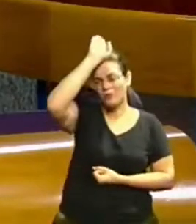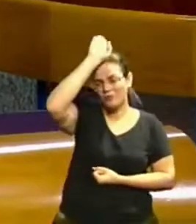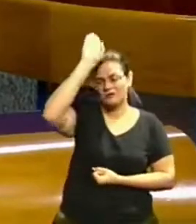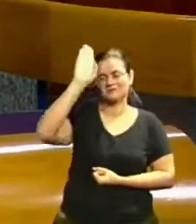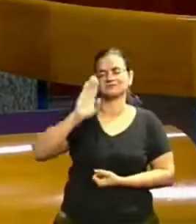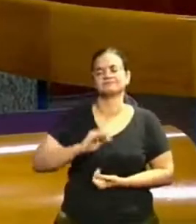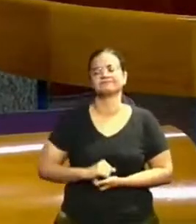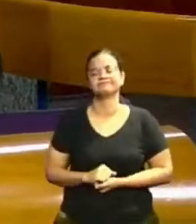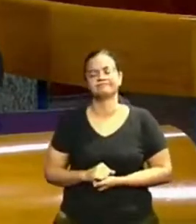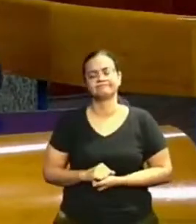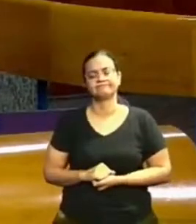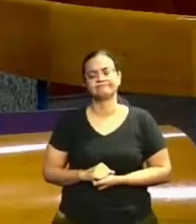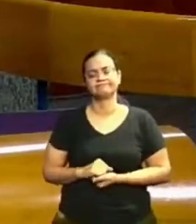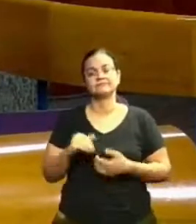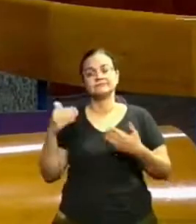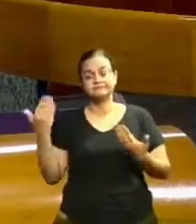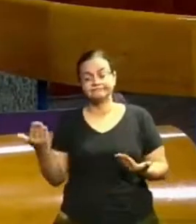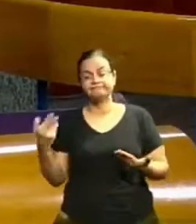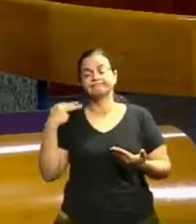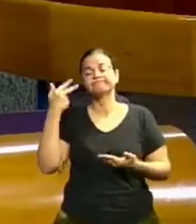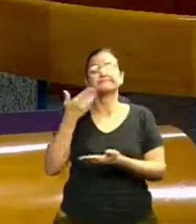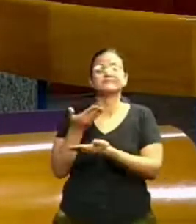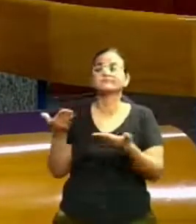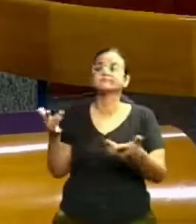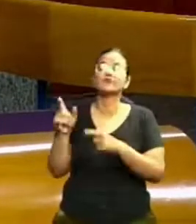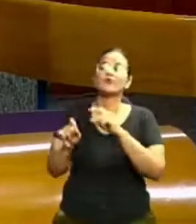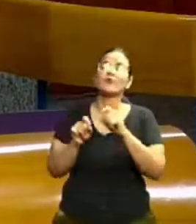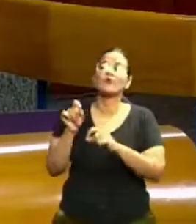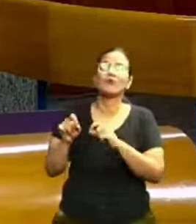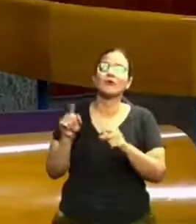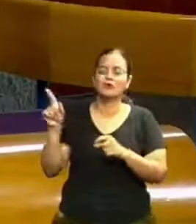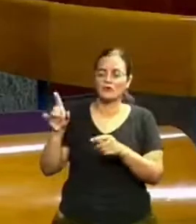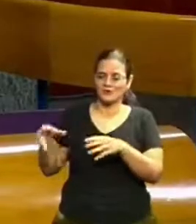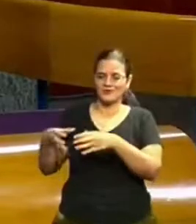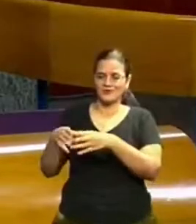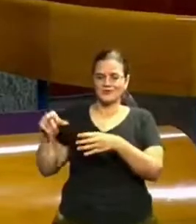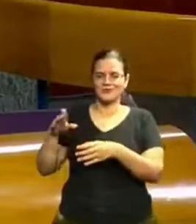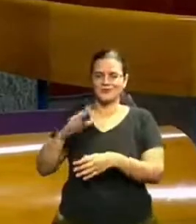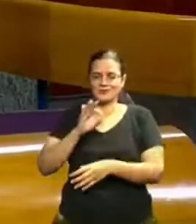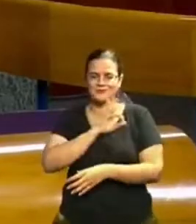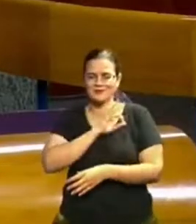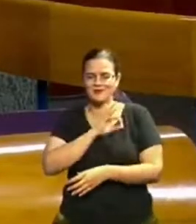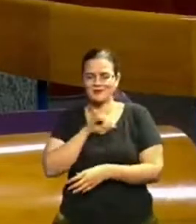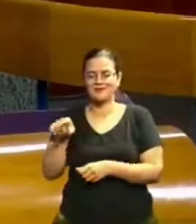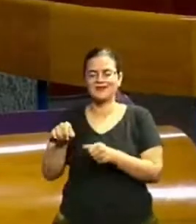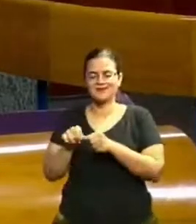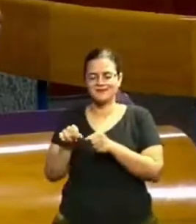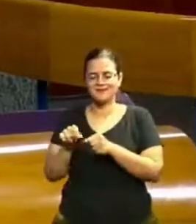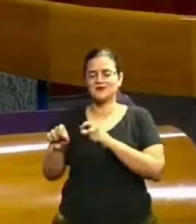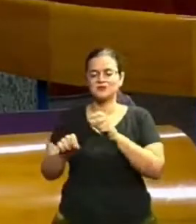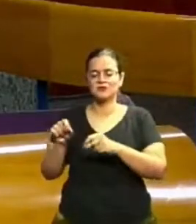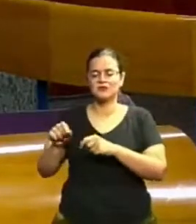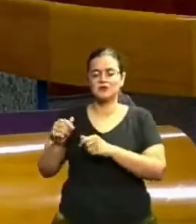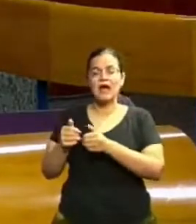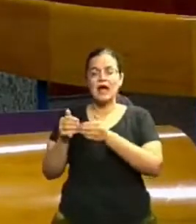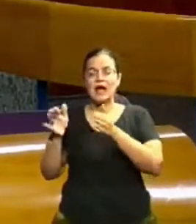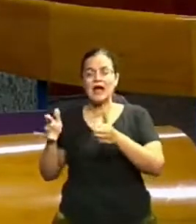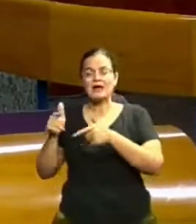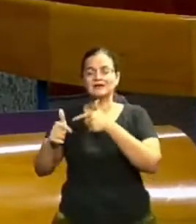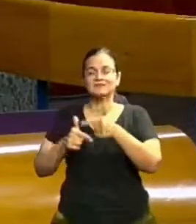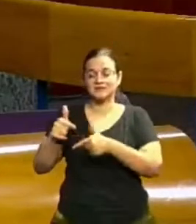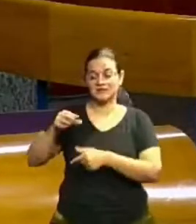E aí, vereador Célio, o que o comando da polícia faz? Abre um serviço